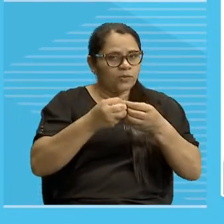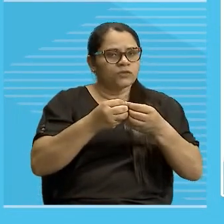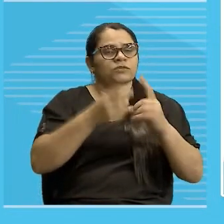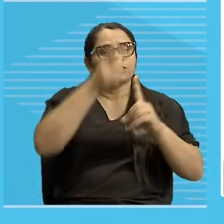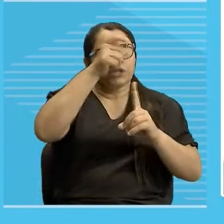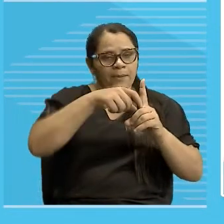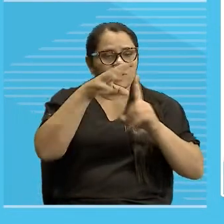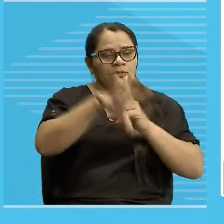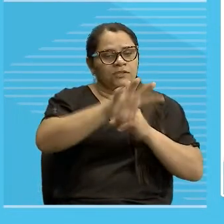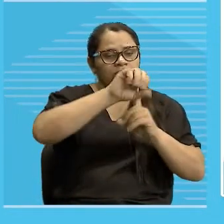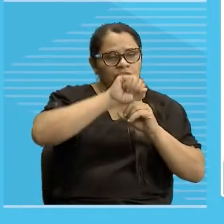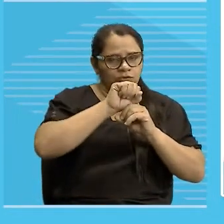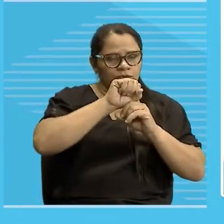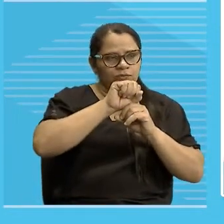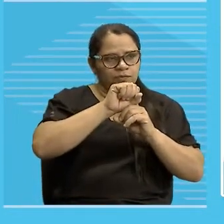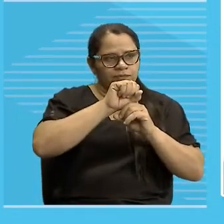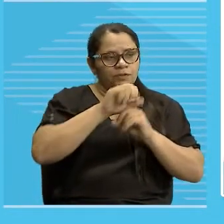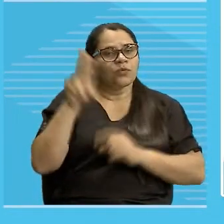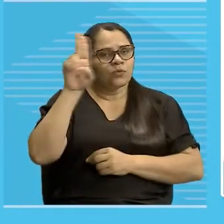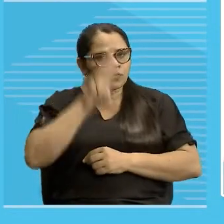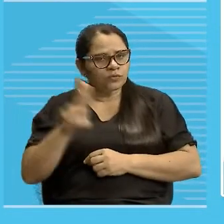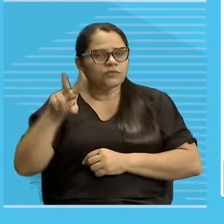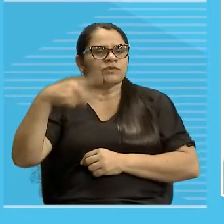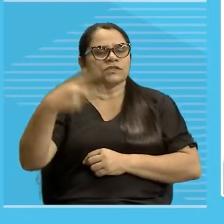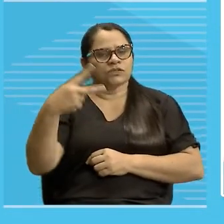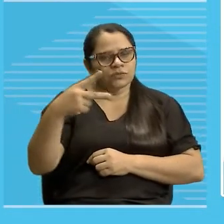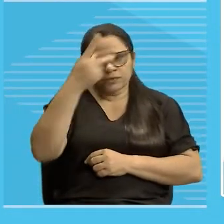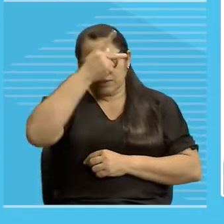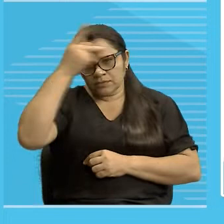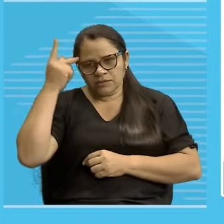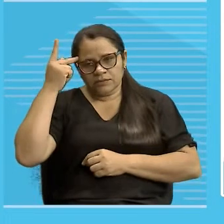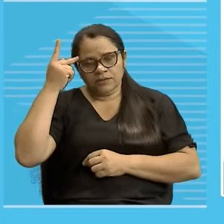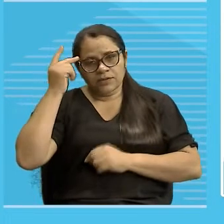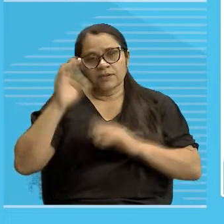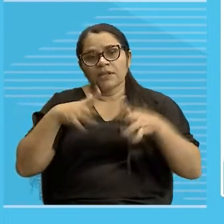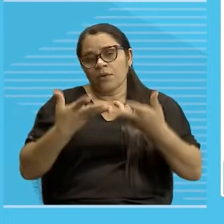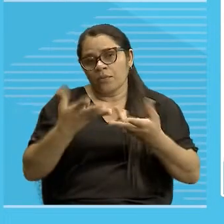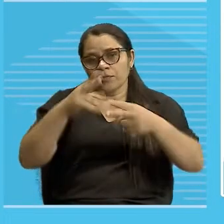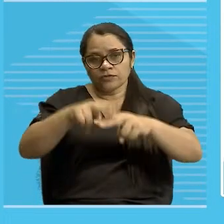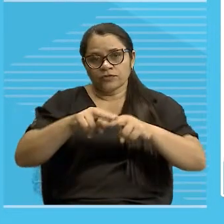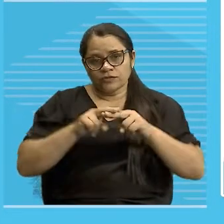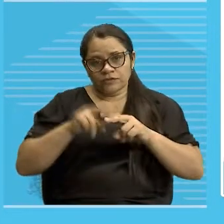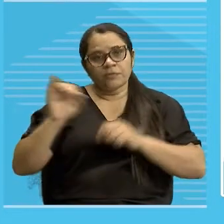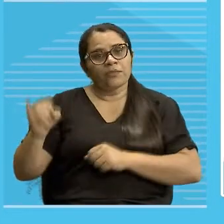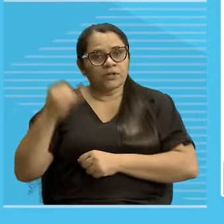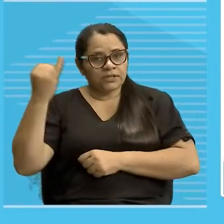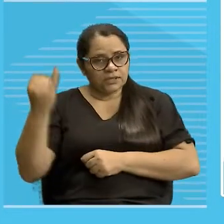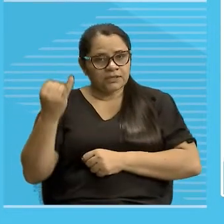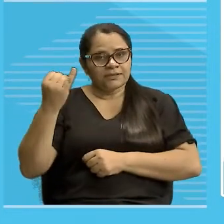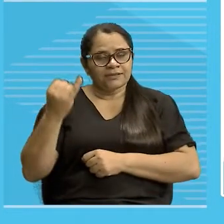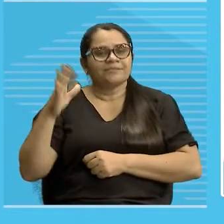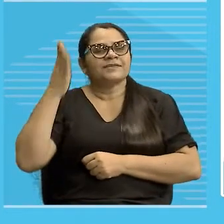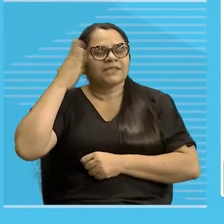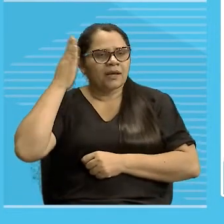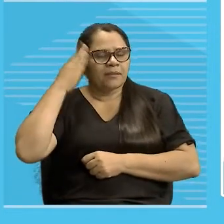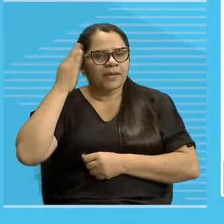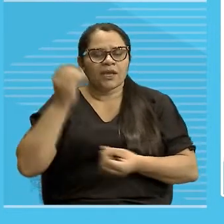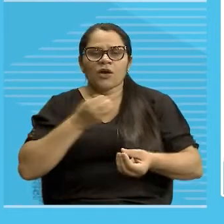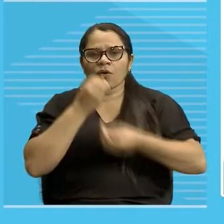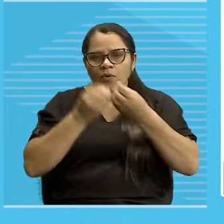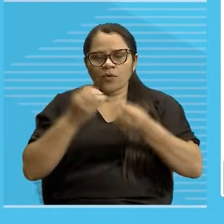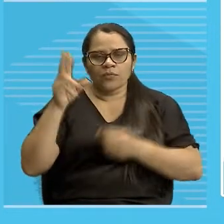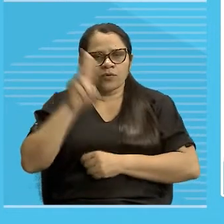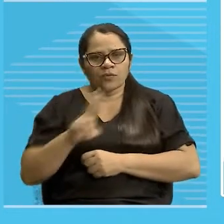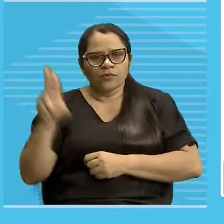pessoa, tá? Por isso que é importante a gente saber a pessoa de referência e aqui distância, né,